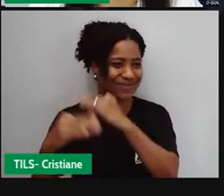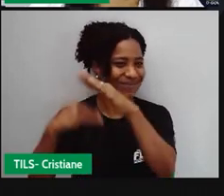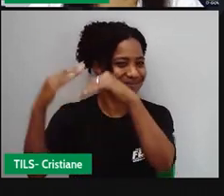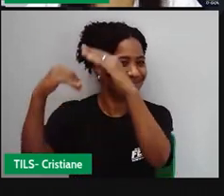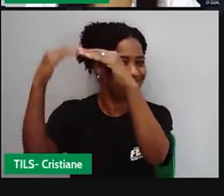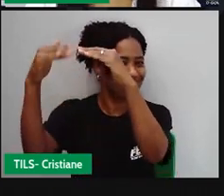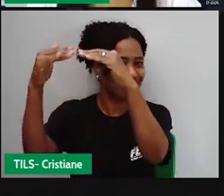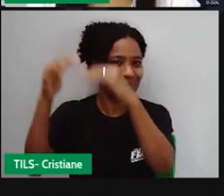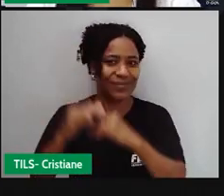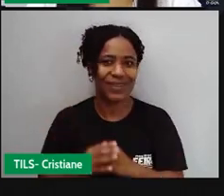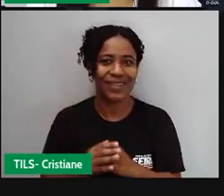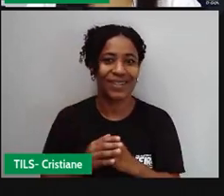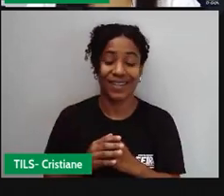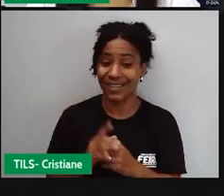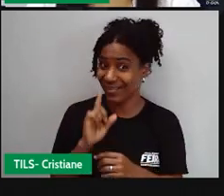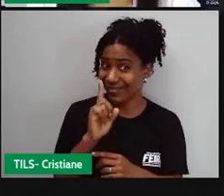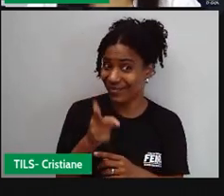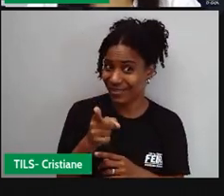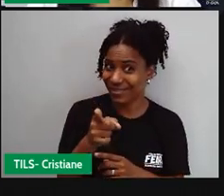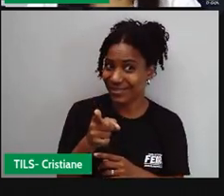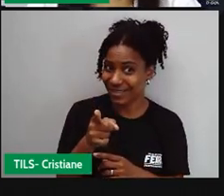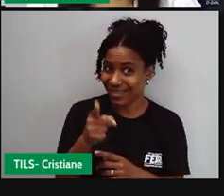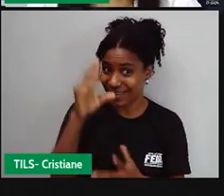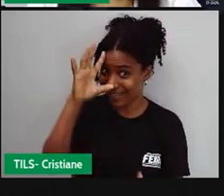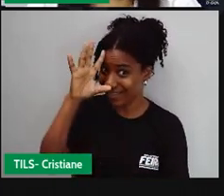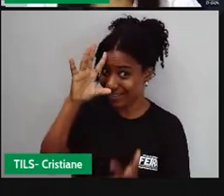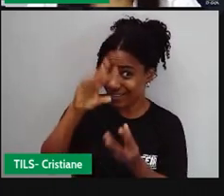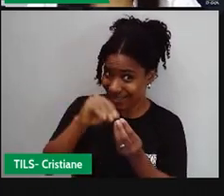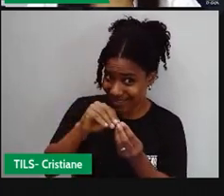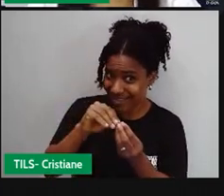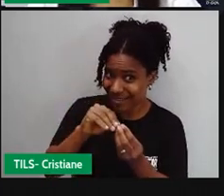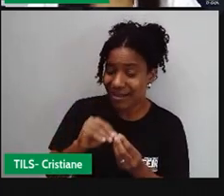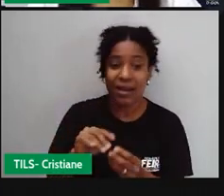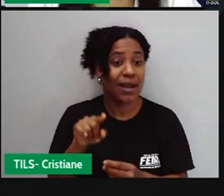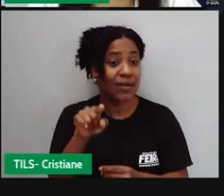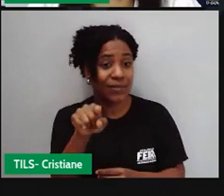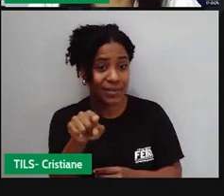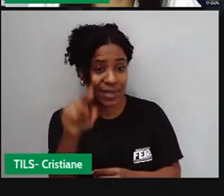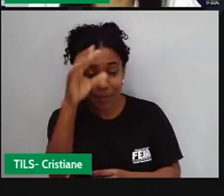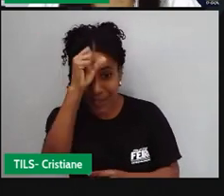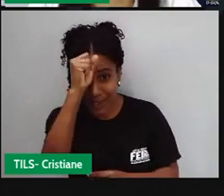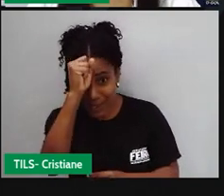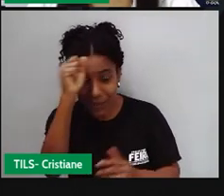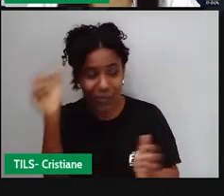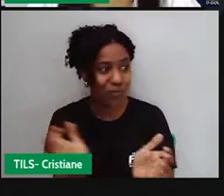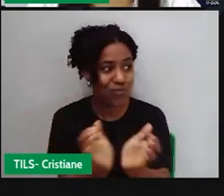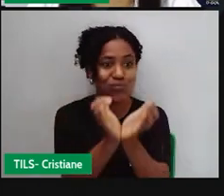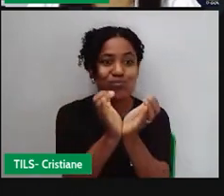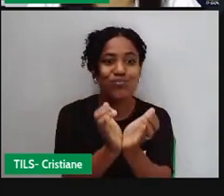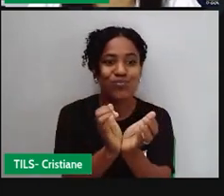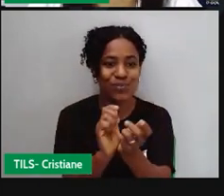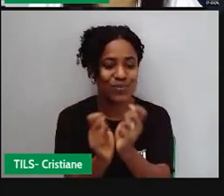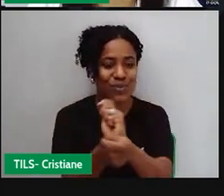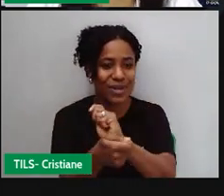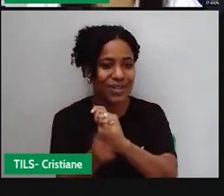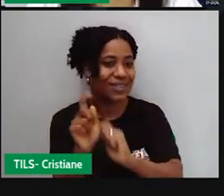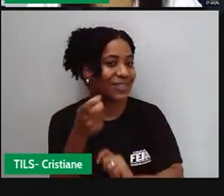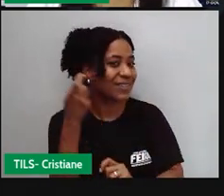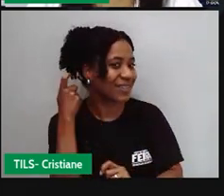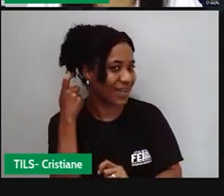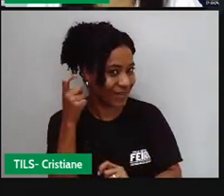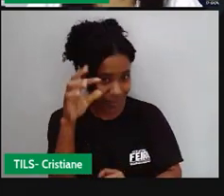E agora é com você. Aprenderam aí o que é quilombola, aprenderam o que é quilombo, viram toda a importância, né,